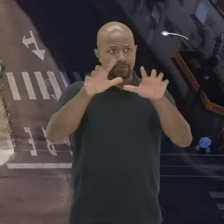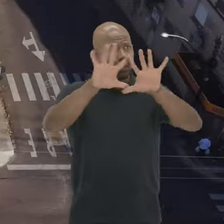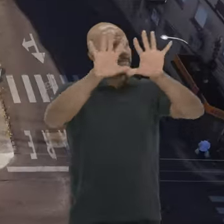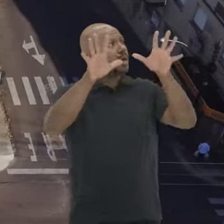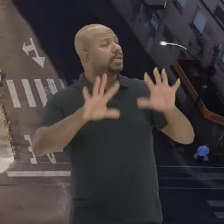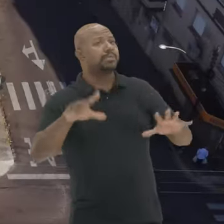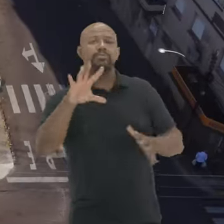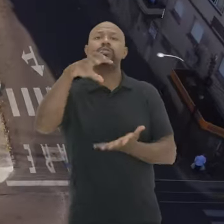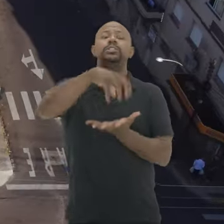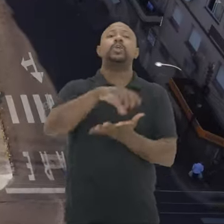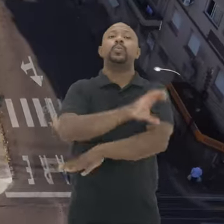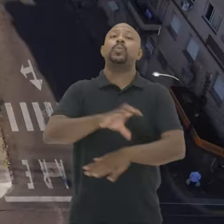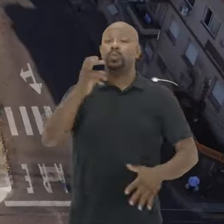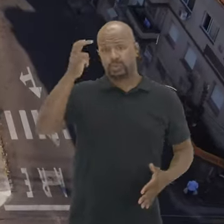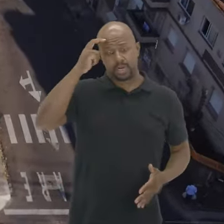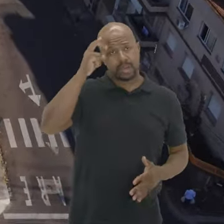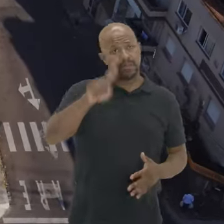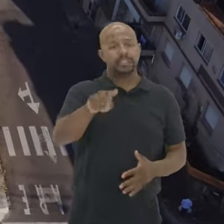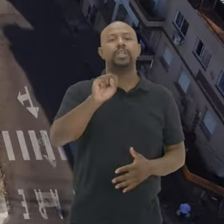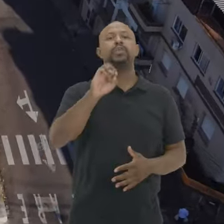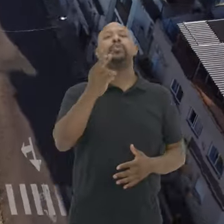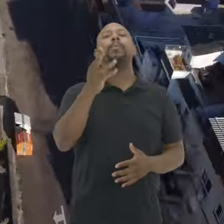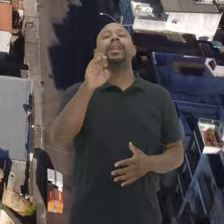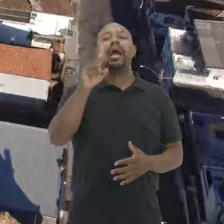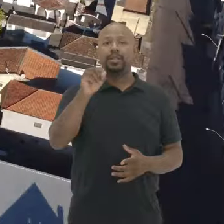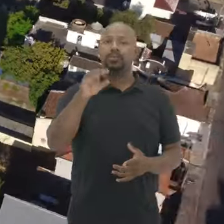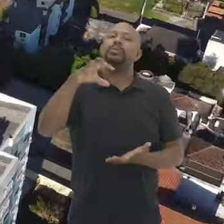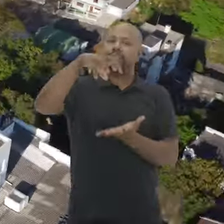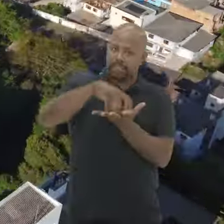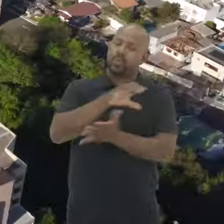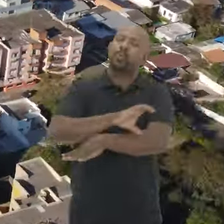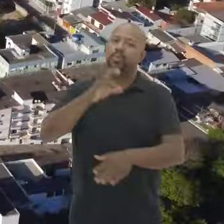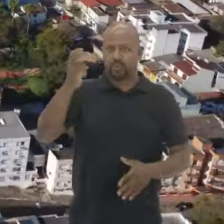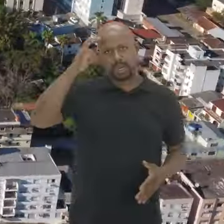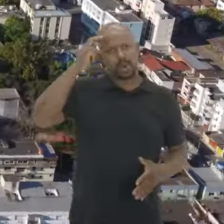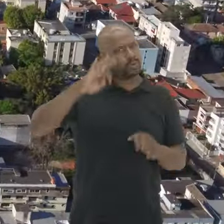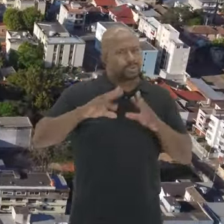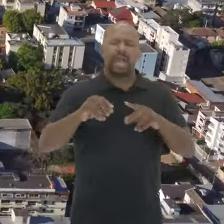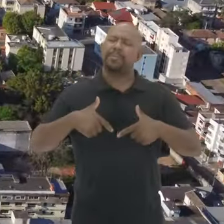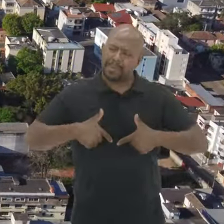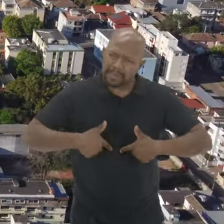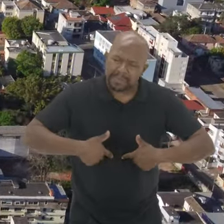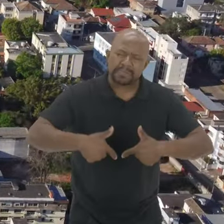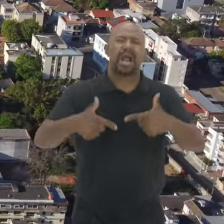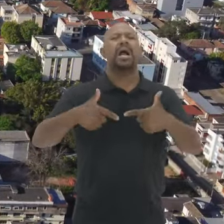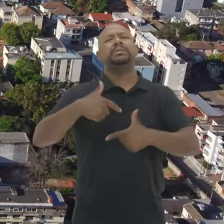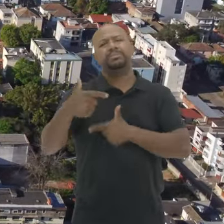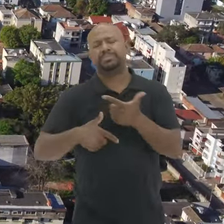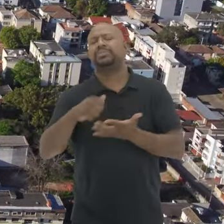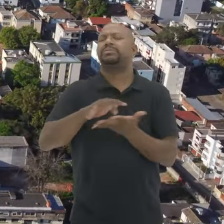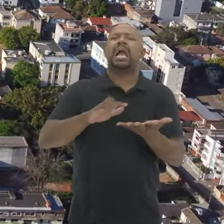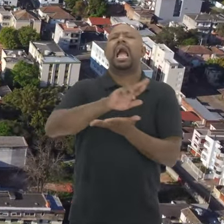transformando num centro cultural Que vai ser o sobrado centro cultural, o nome Com todas as atividades, né?